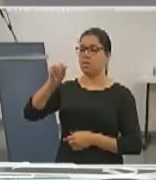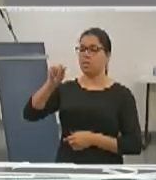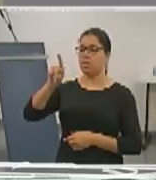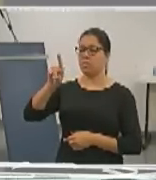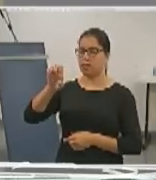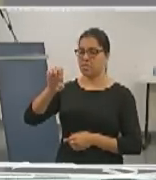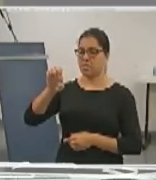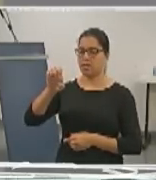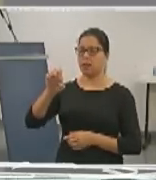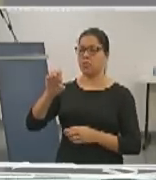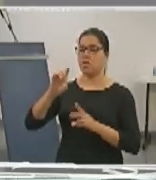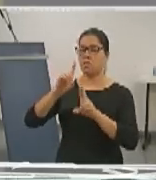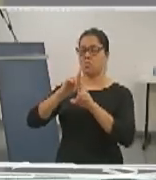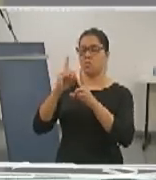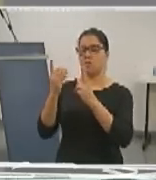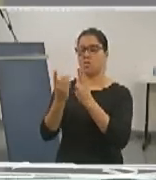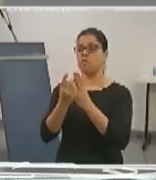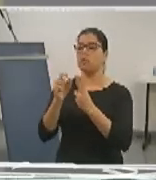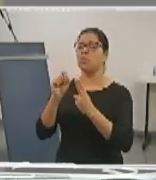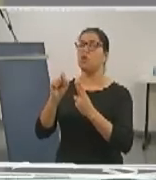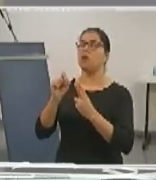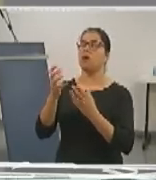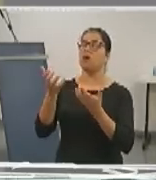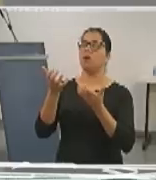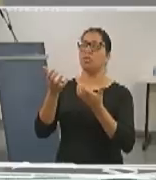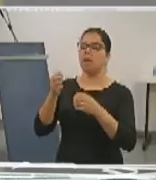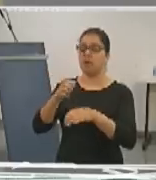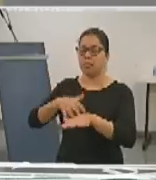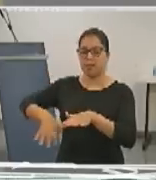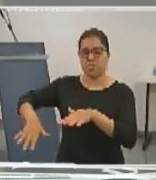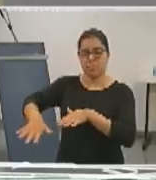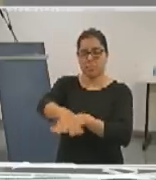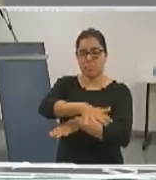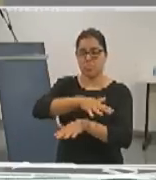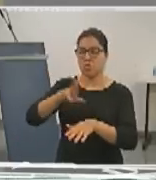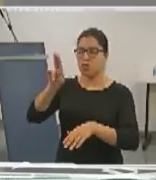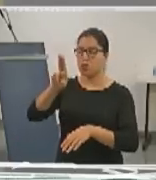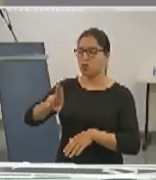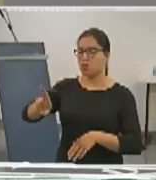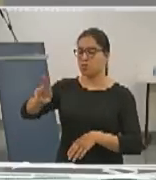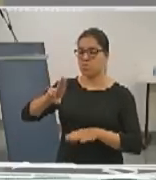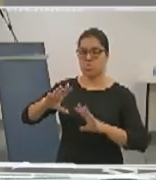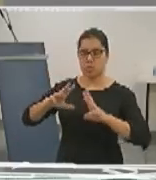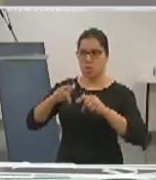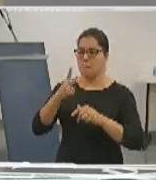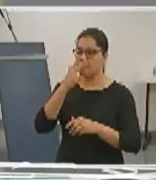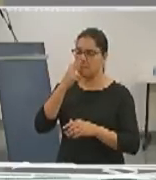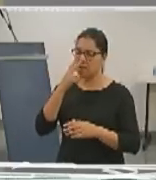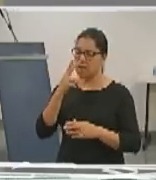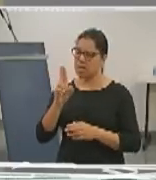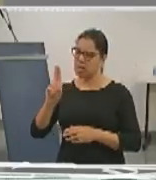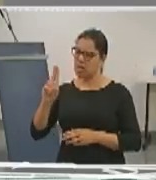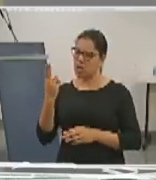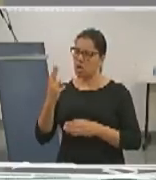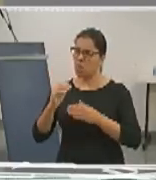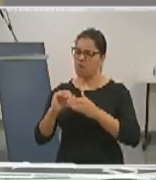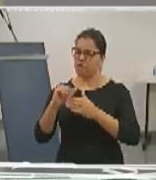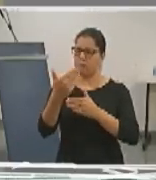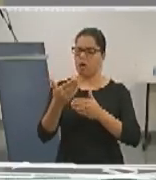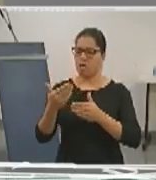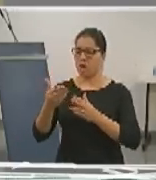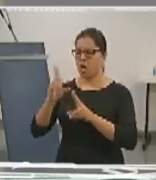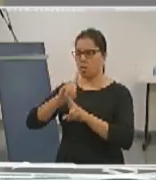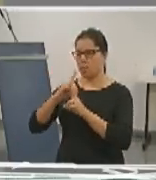todos os espaços da instituição. Sei que muitas vezes o HU é visto como espaço externo à UFGD e nós